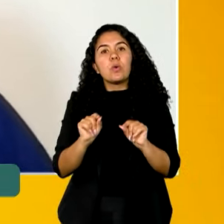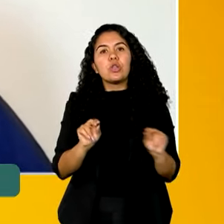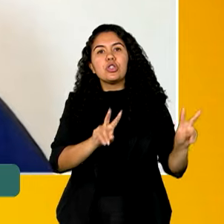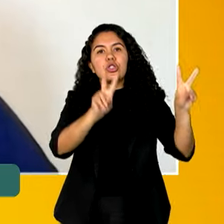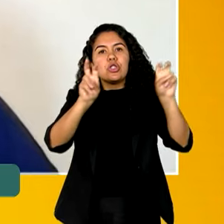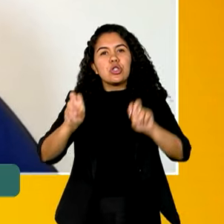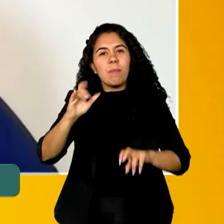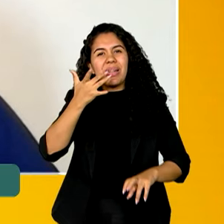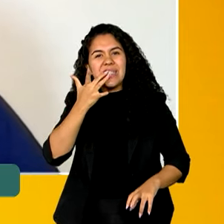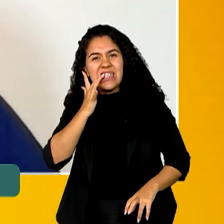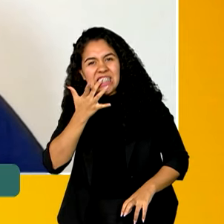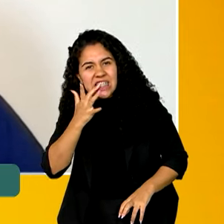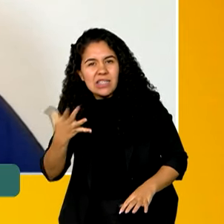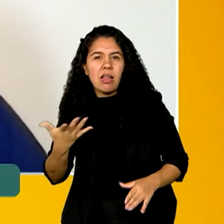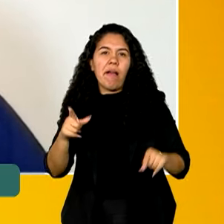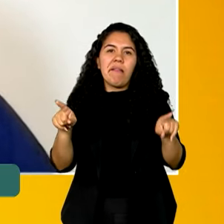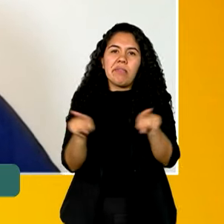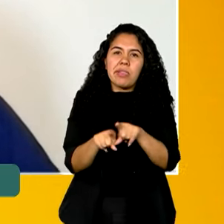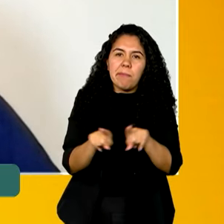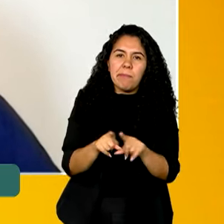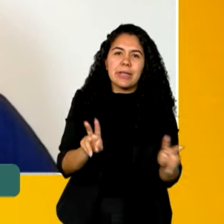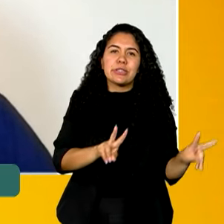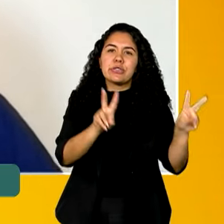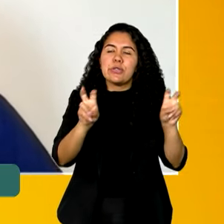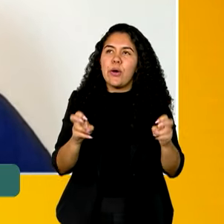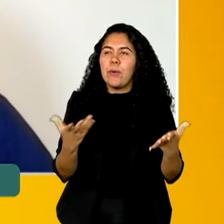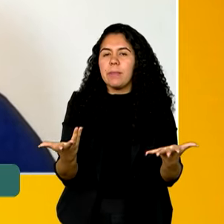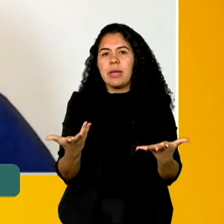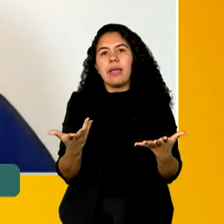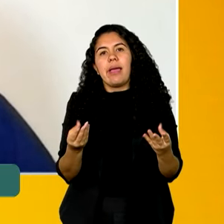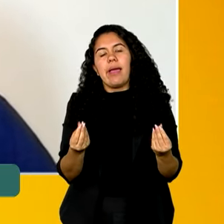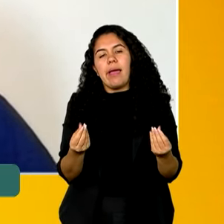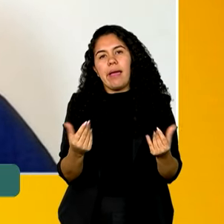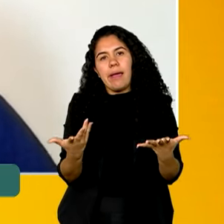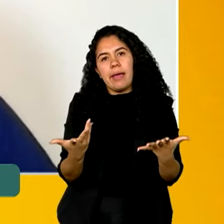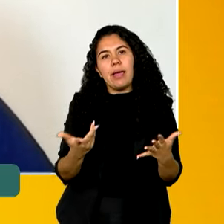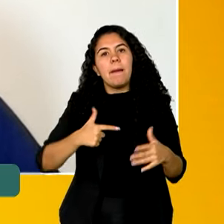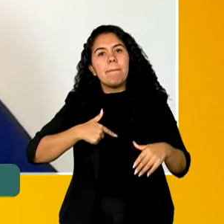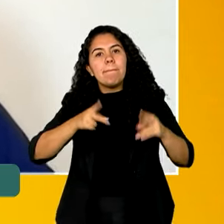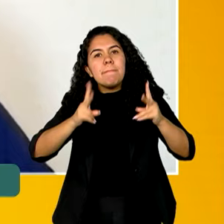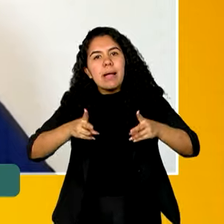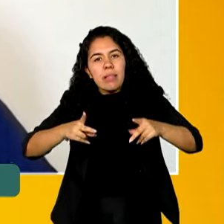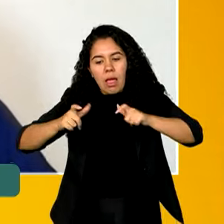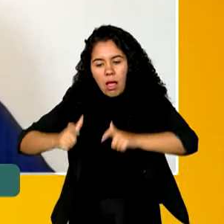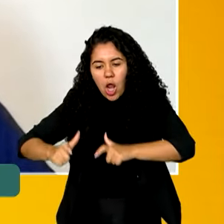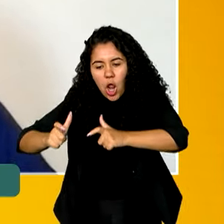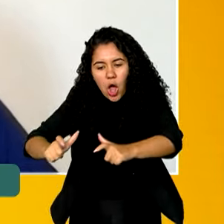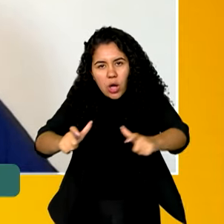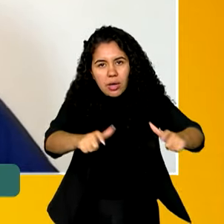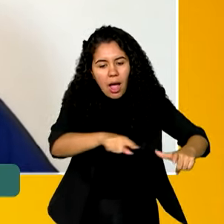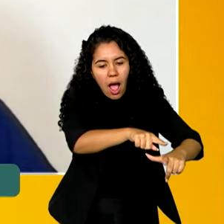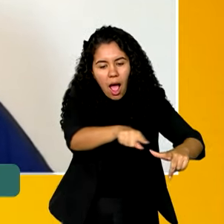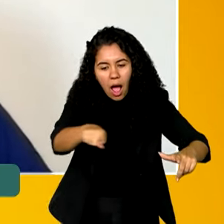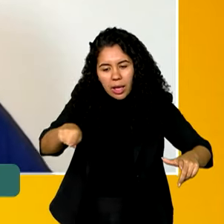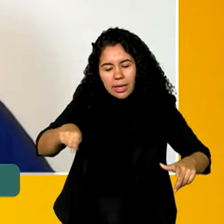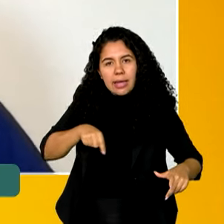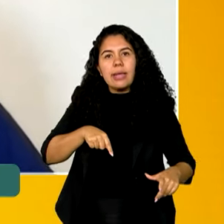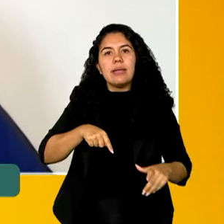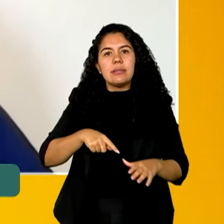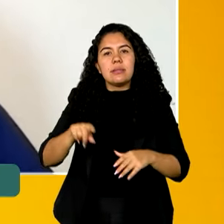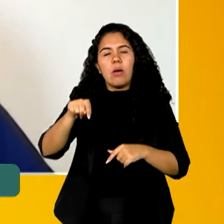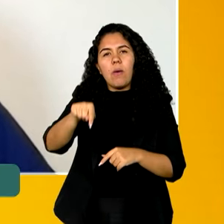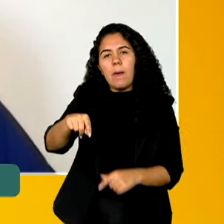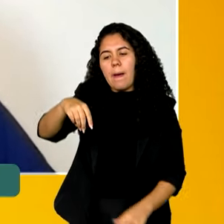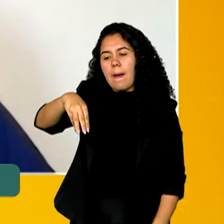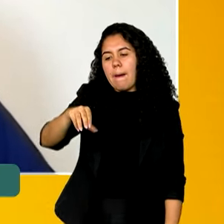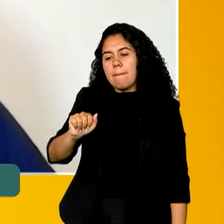plástico, a questão também de manter os seus ambientes mais vulneráveis, como manguezal